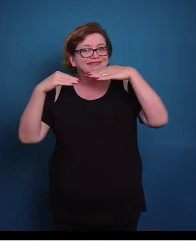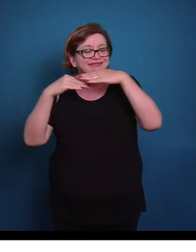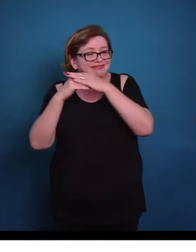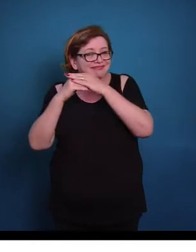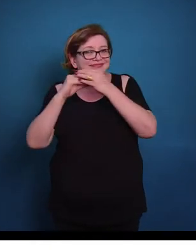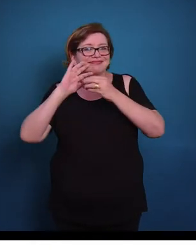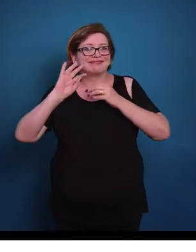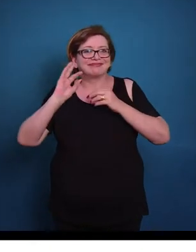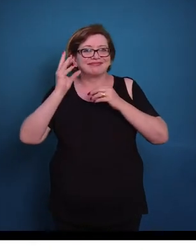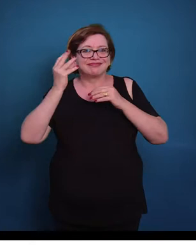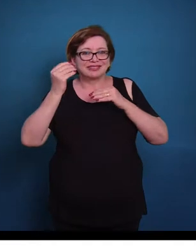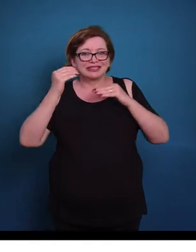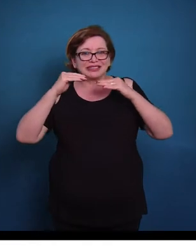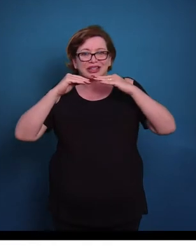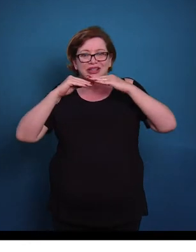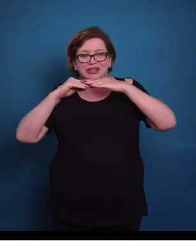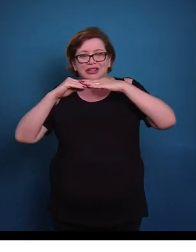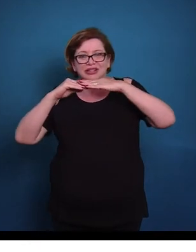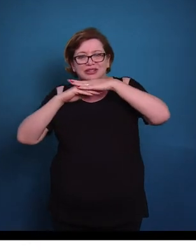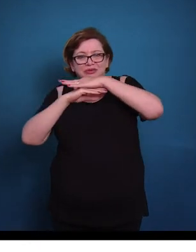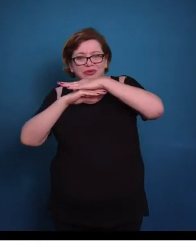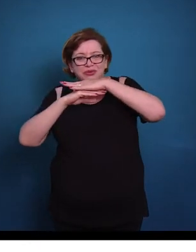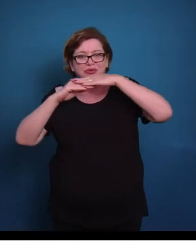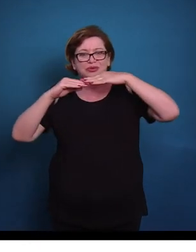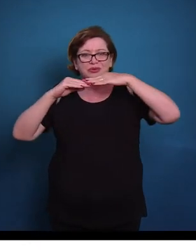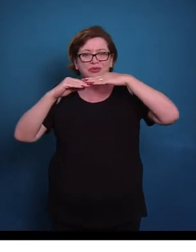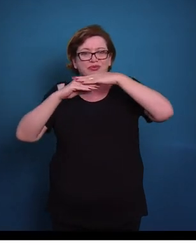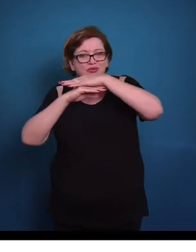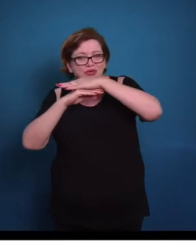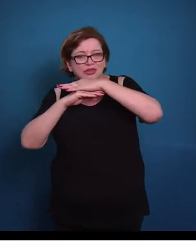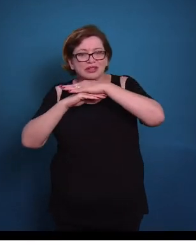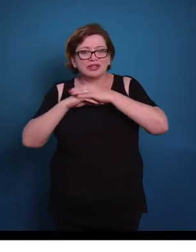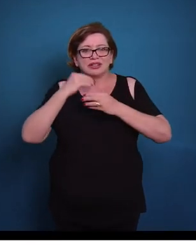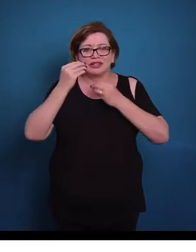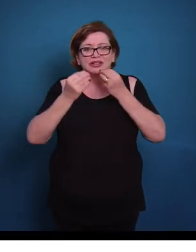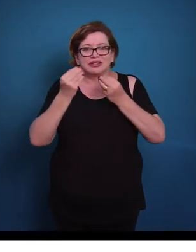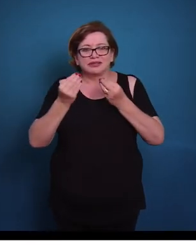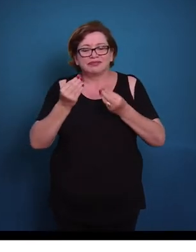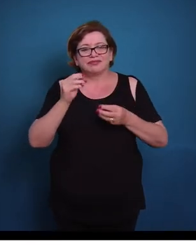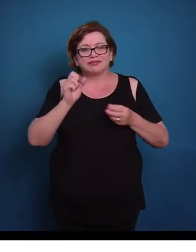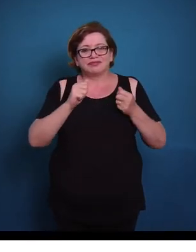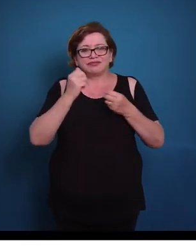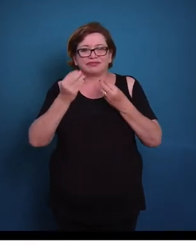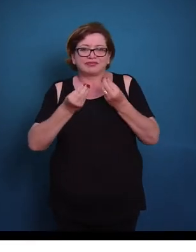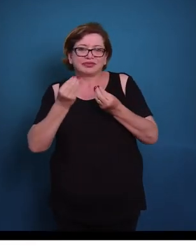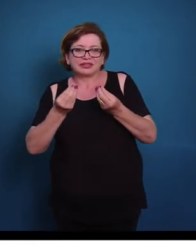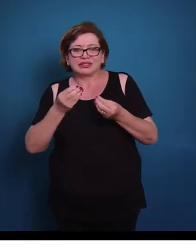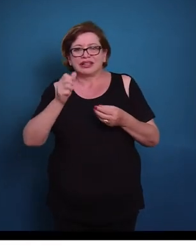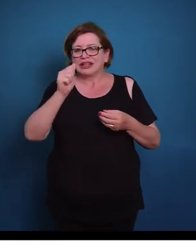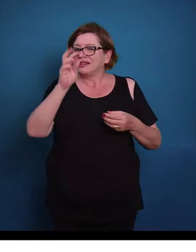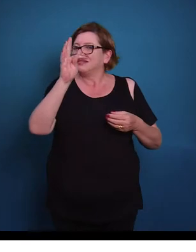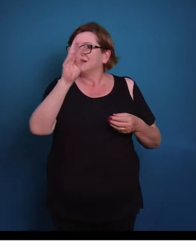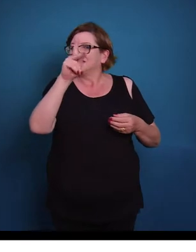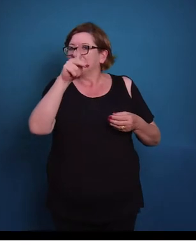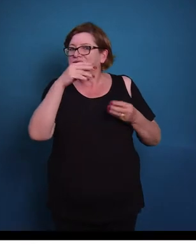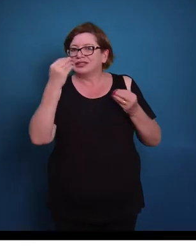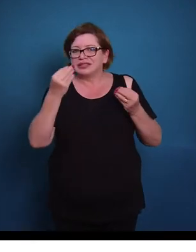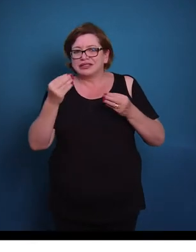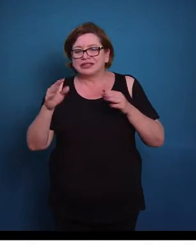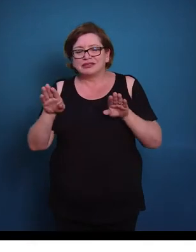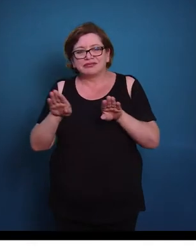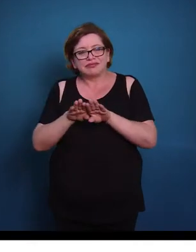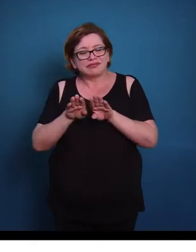filamentos de miosina vão deslizar sobre os filamentos de actina, através do gasto de ATP, do custo energético, e vai